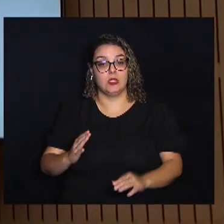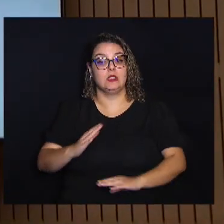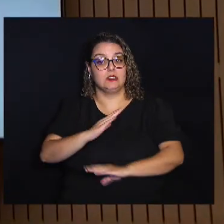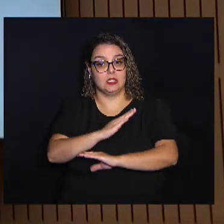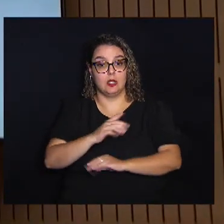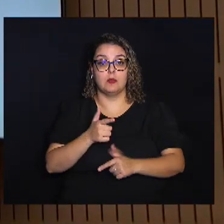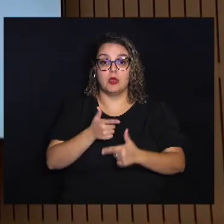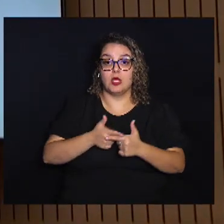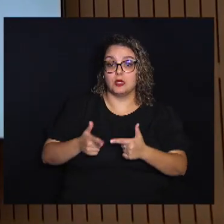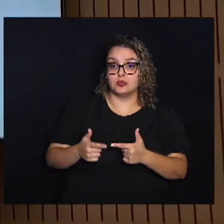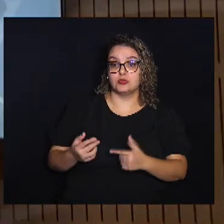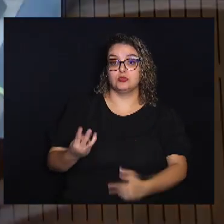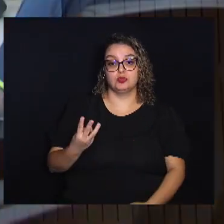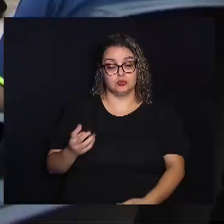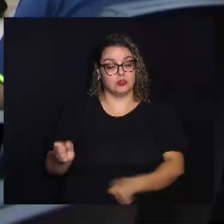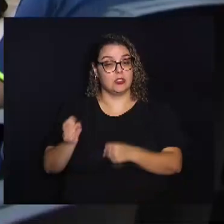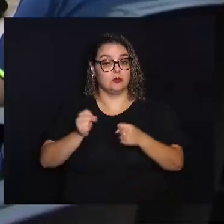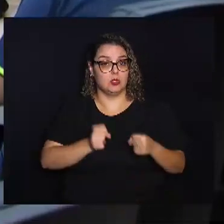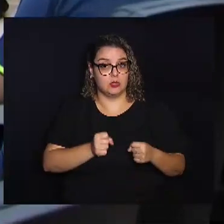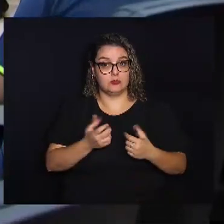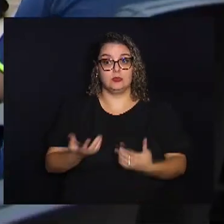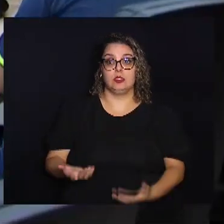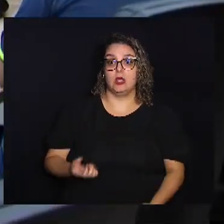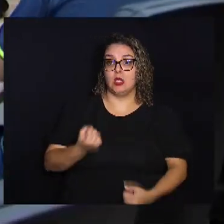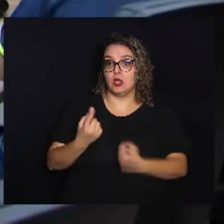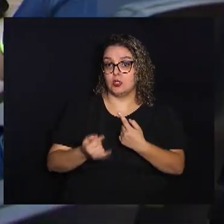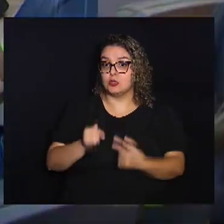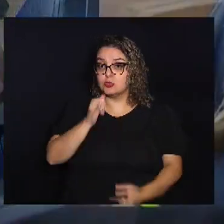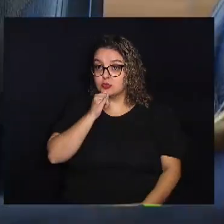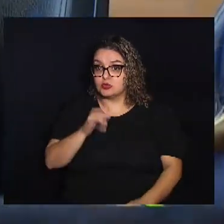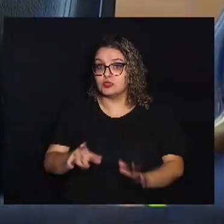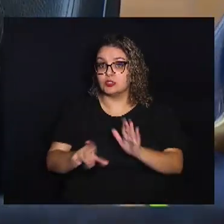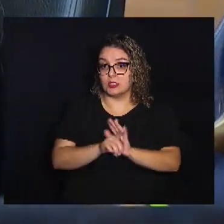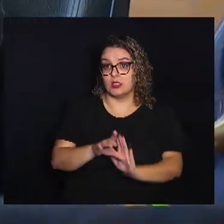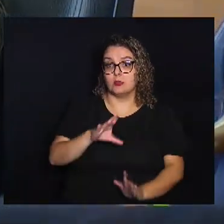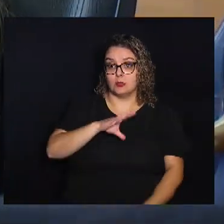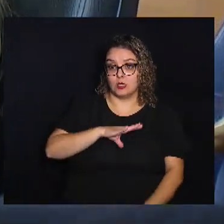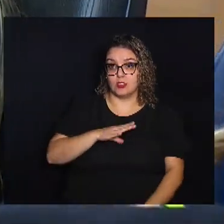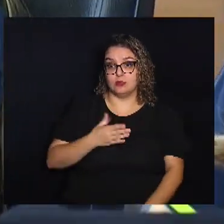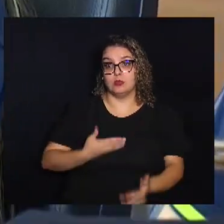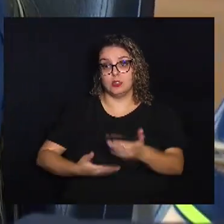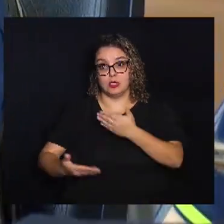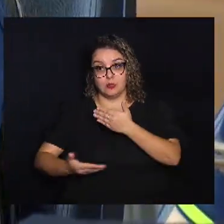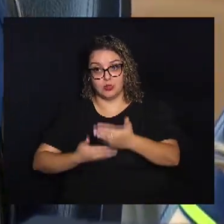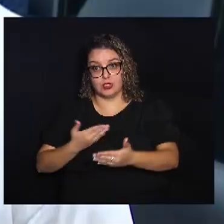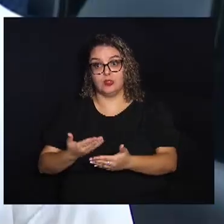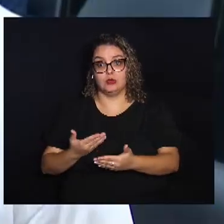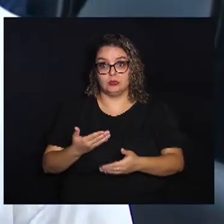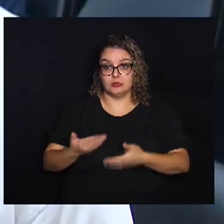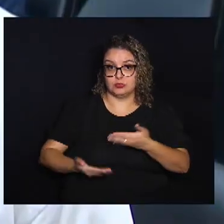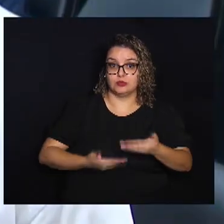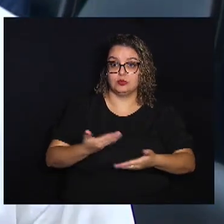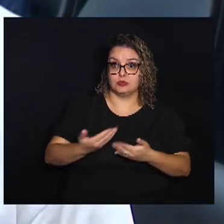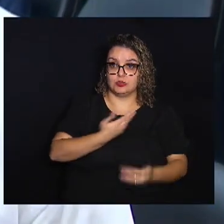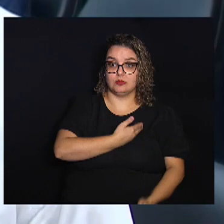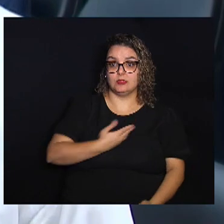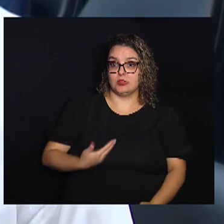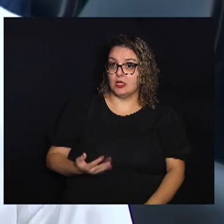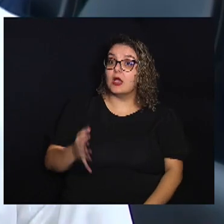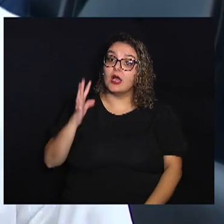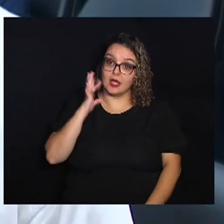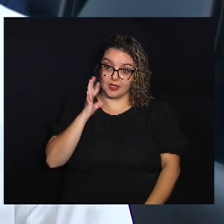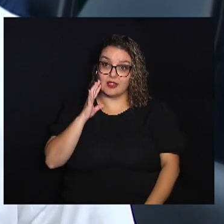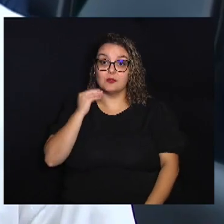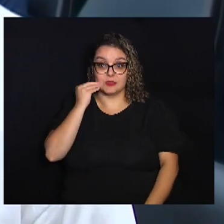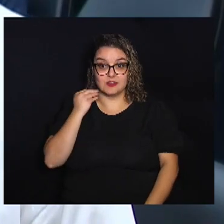divisão dos três poderes Alguns exemplos De leis municipais E interagiram Com os servidores Ah é muito legal Uma experiência